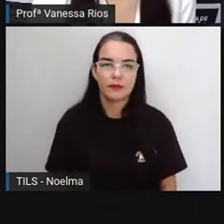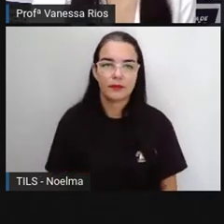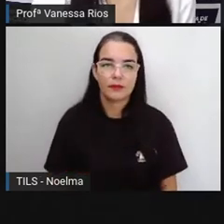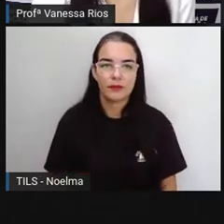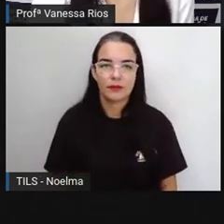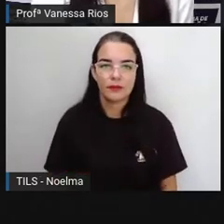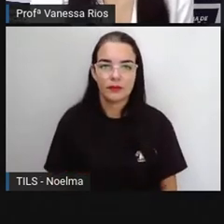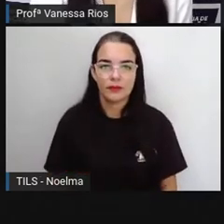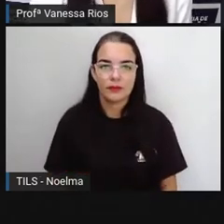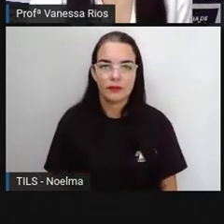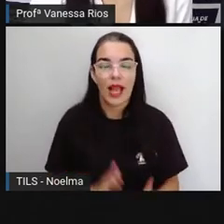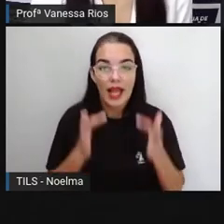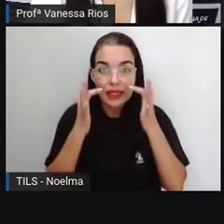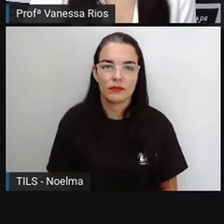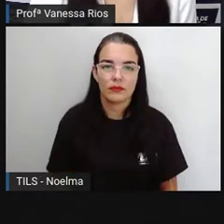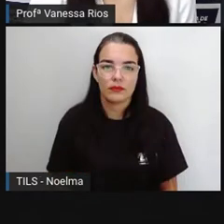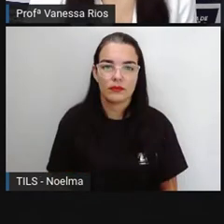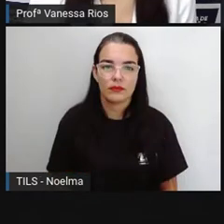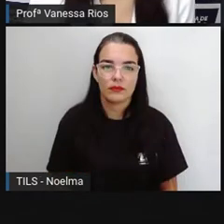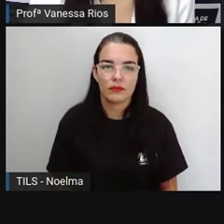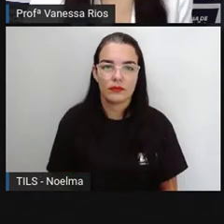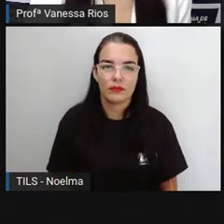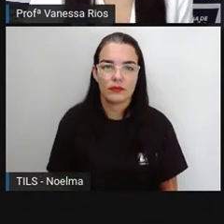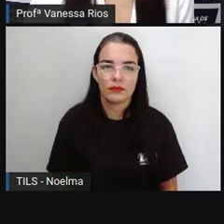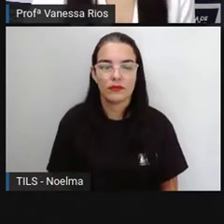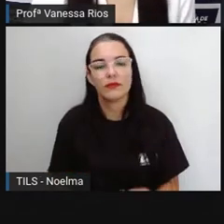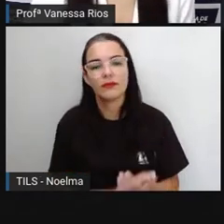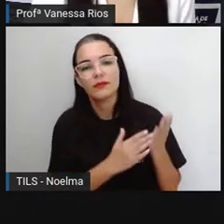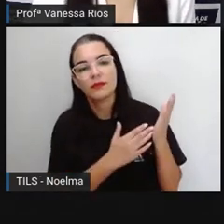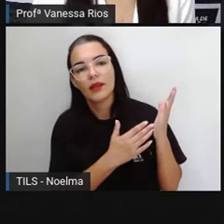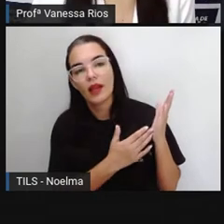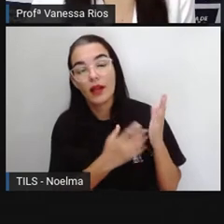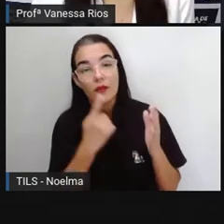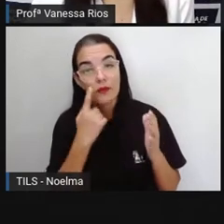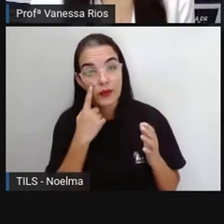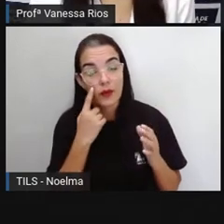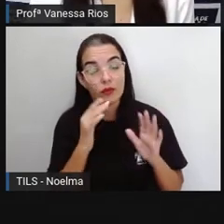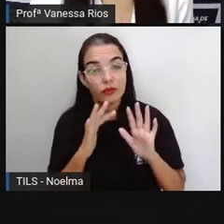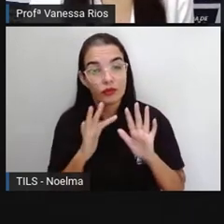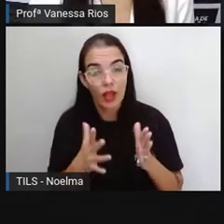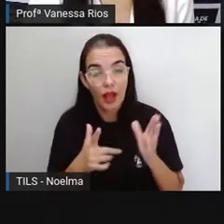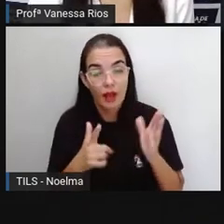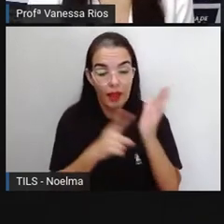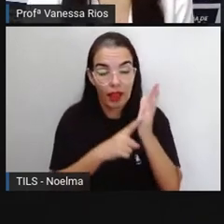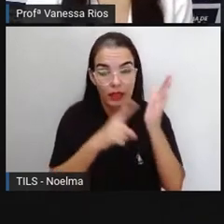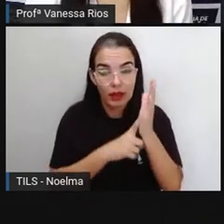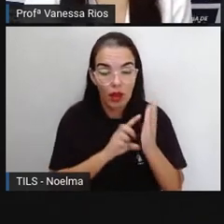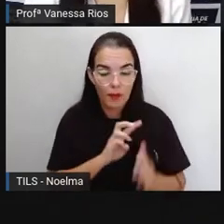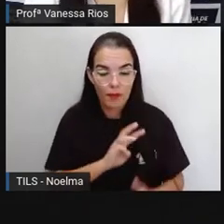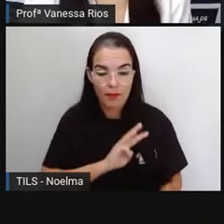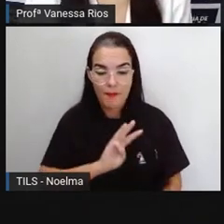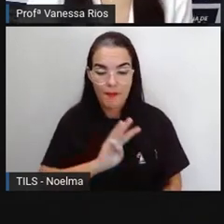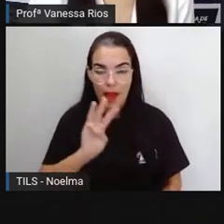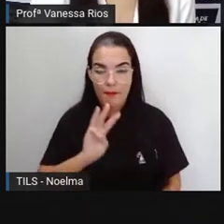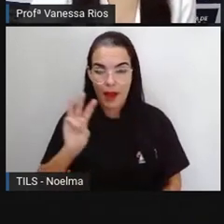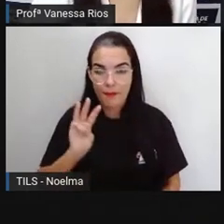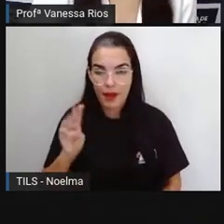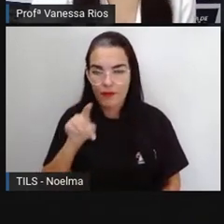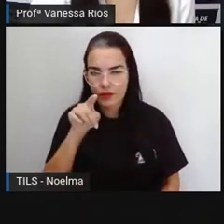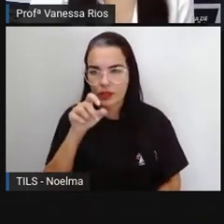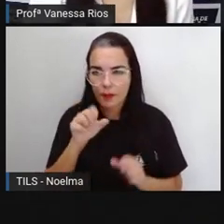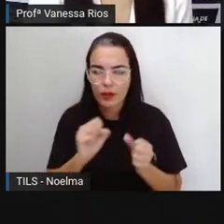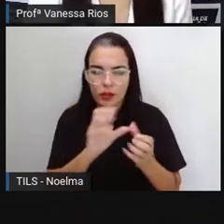vamos lá, prestando bem atenção. Pronto, naquele link que a Pro mostrou anteriormente, não é? E você pode aí